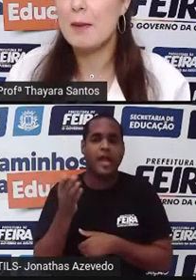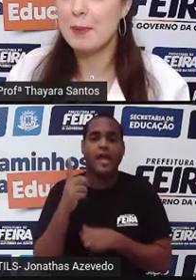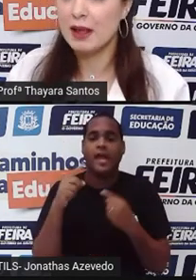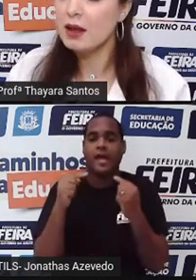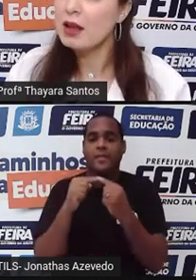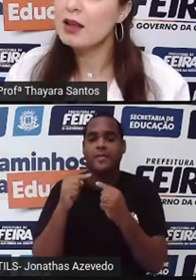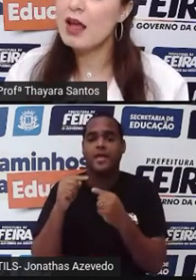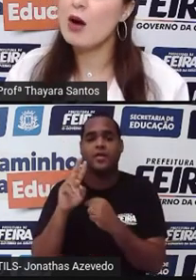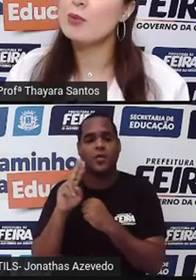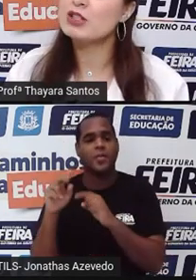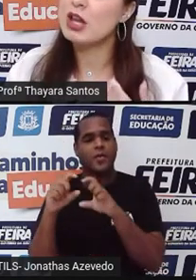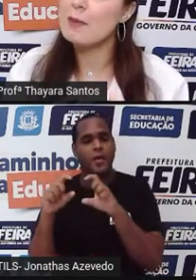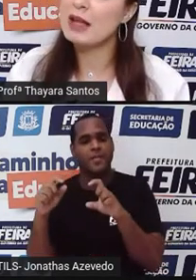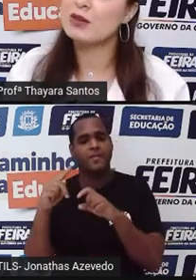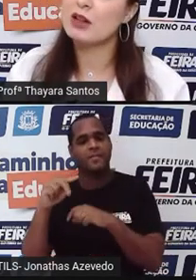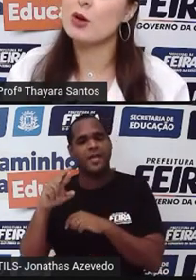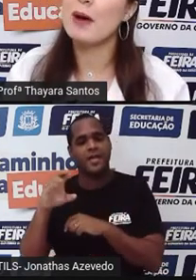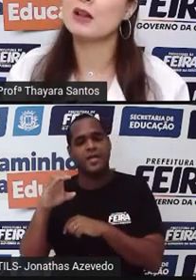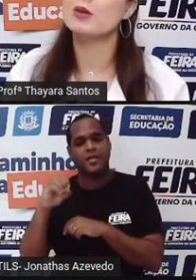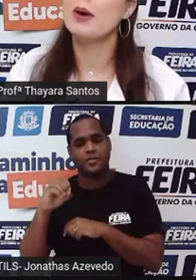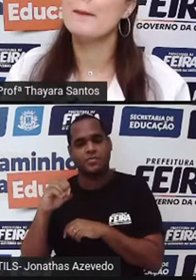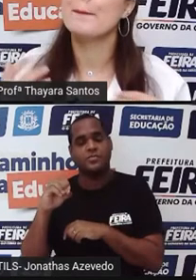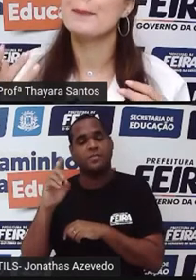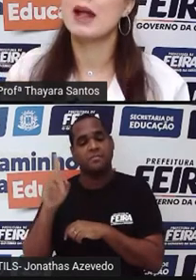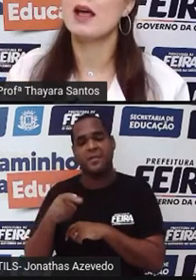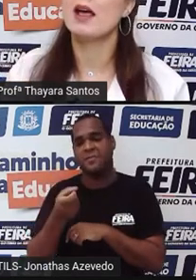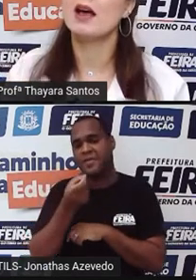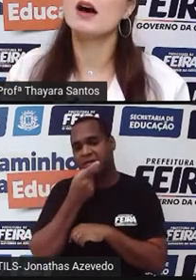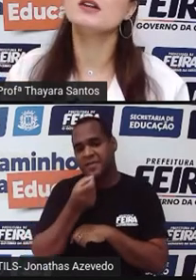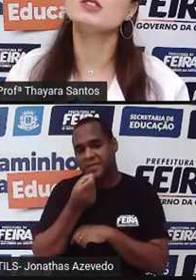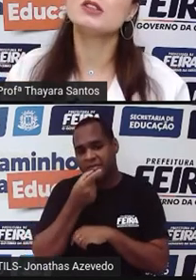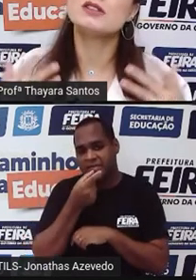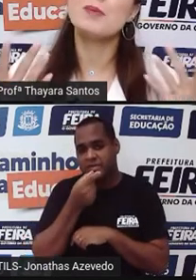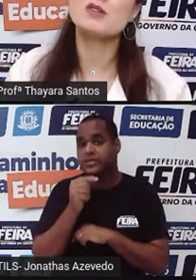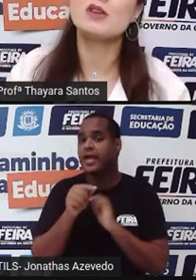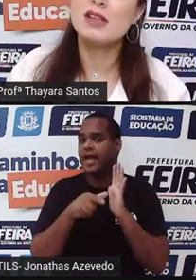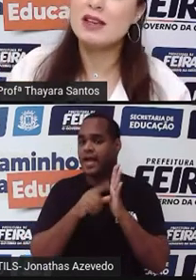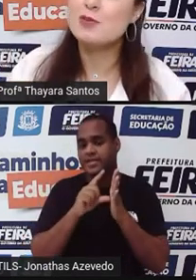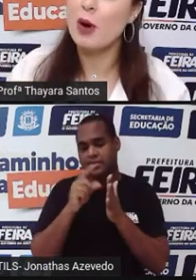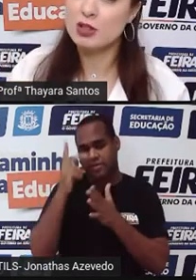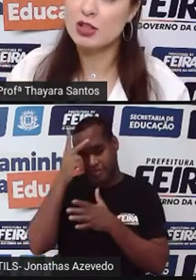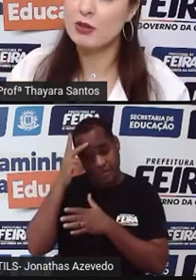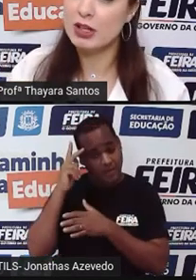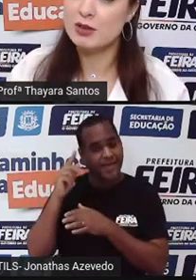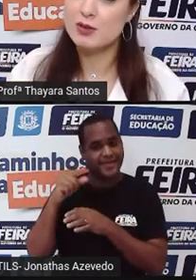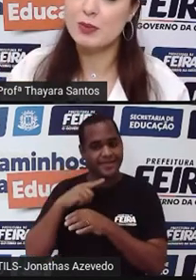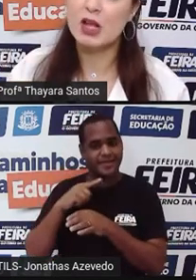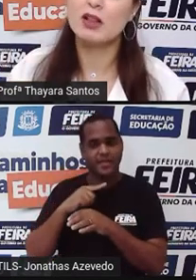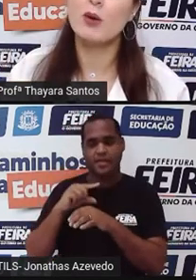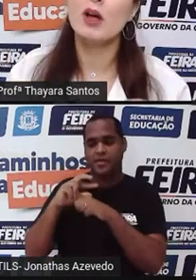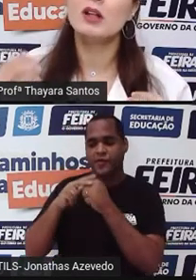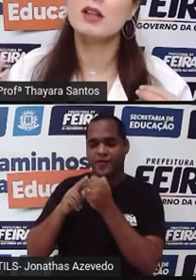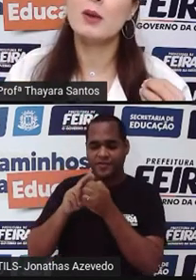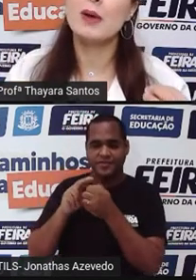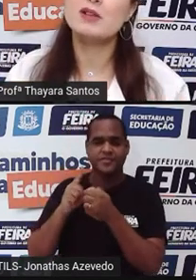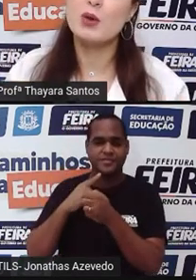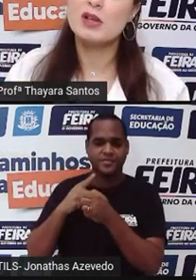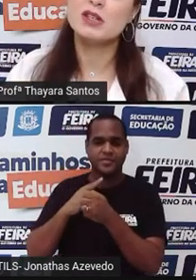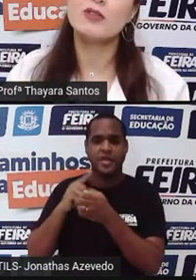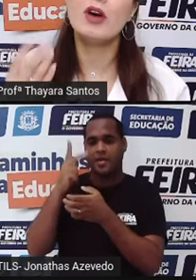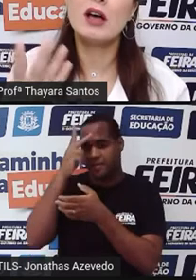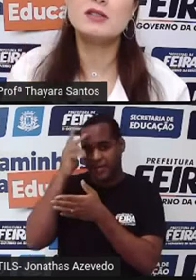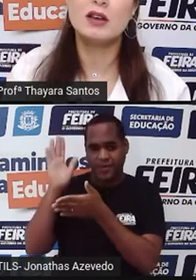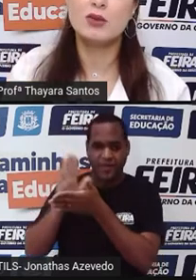de PrEP, que é um medicamento que é tomado antes da pessoa ser exposta ao vírus. Então, tem